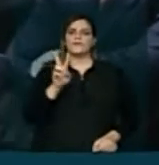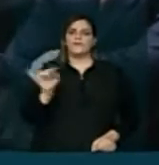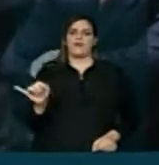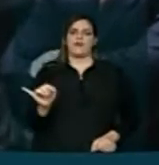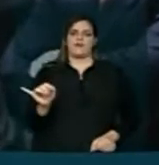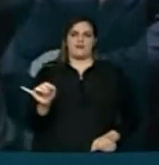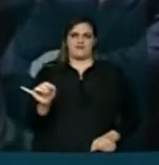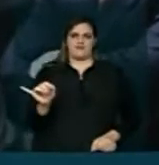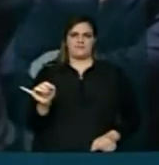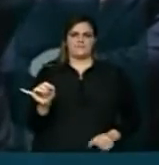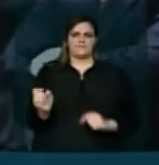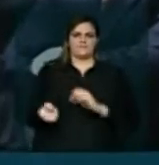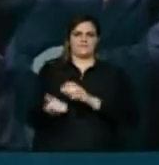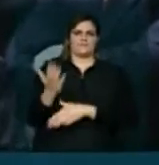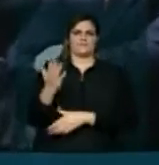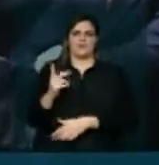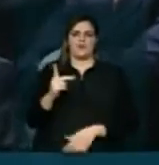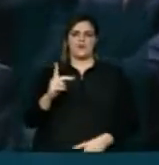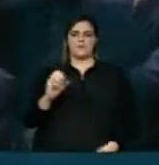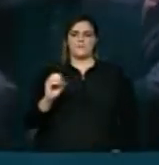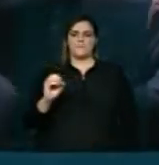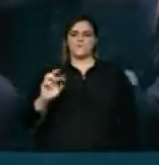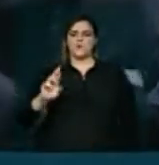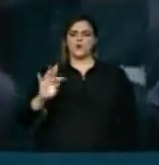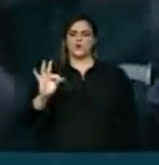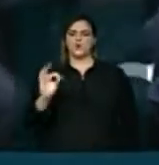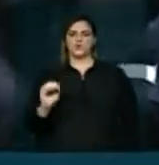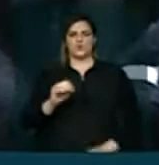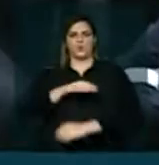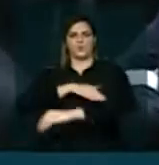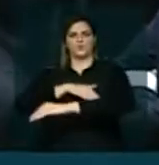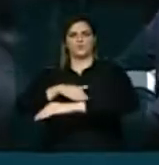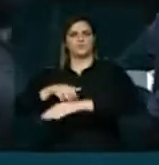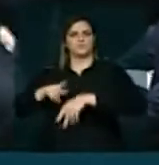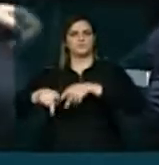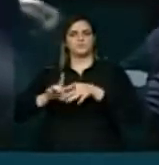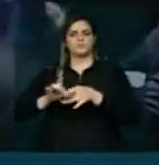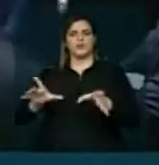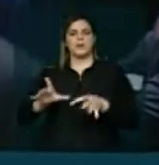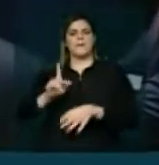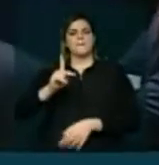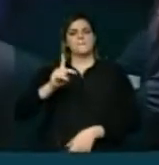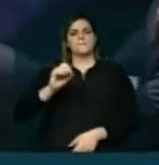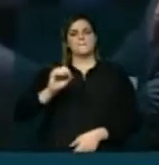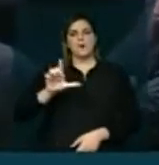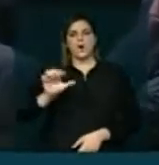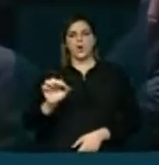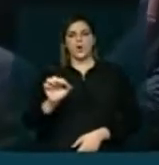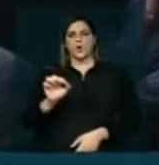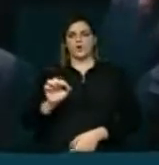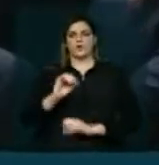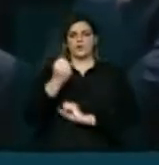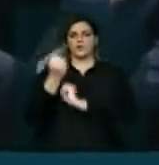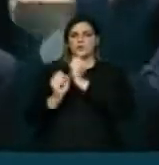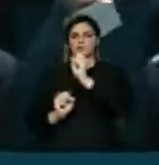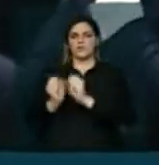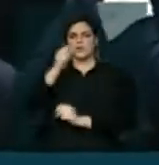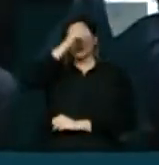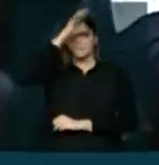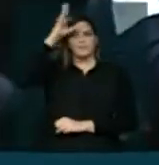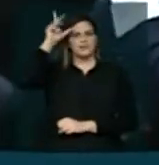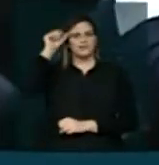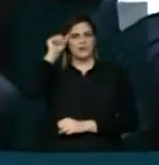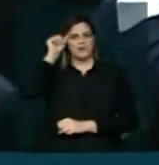do nosso porto público do polo industrial de Manaus. Isso vai alavancar muito